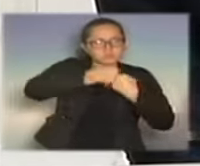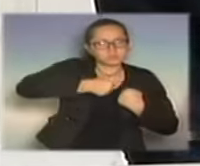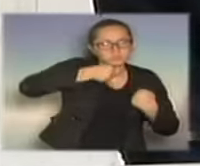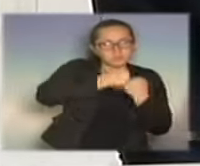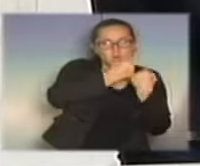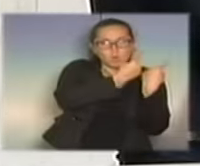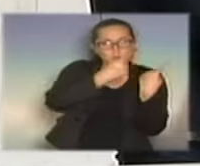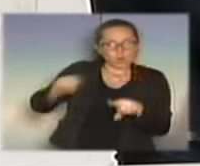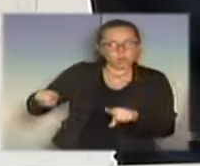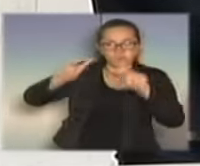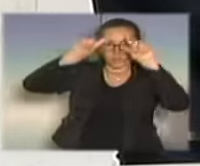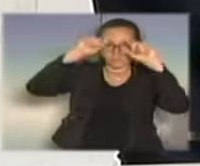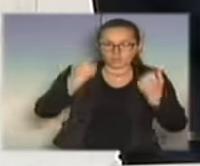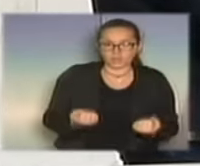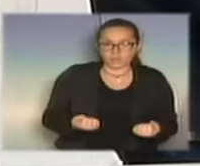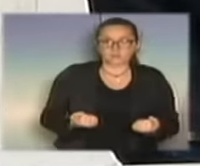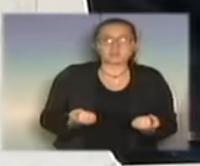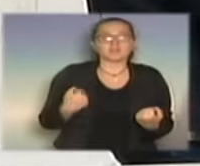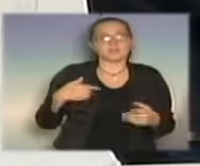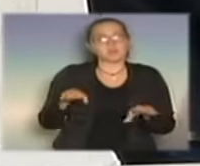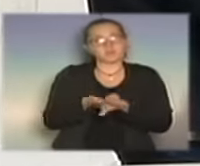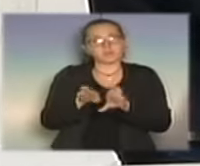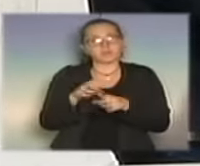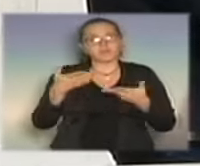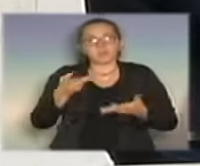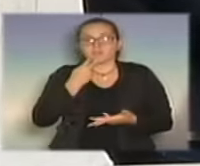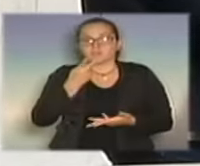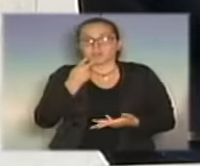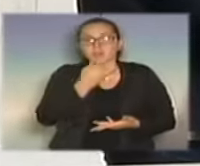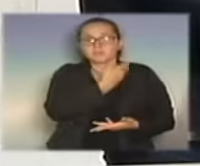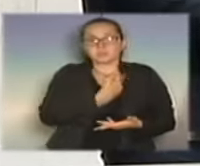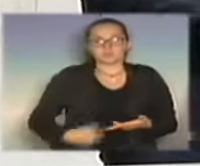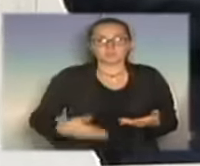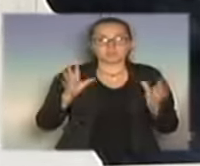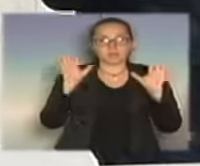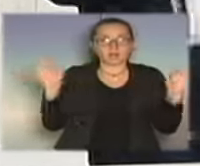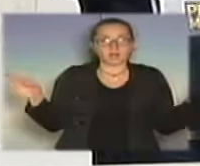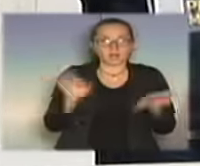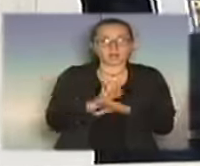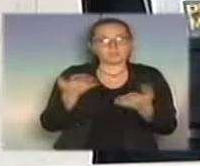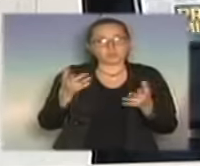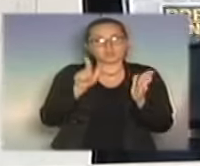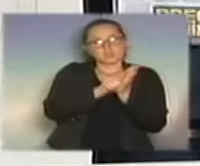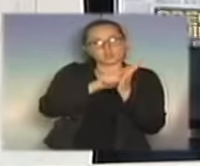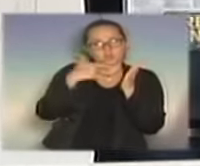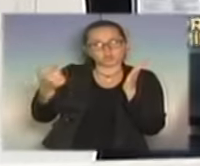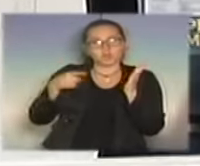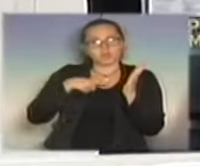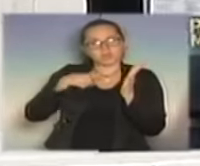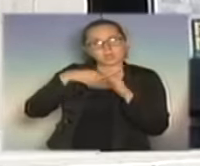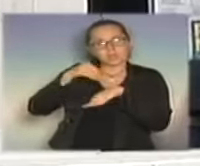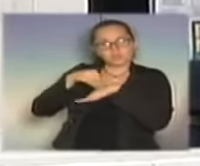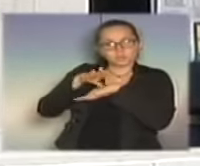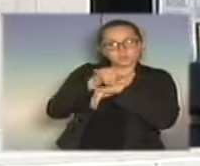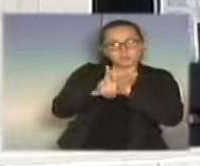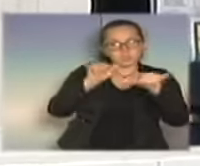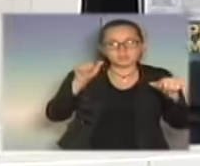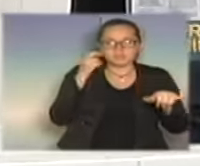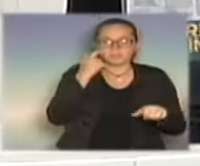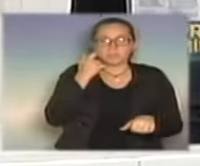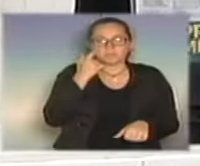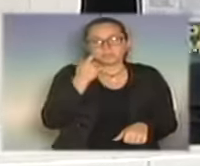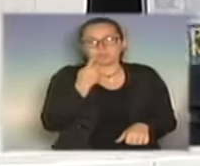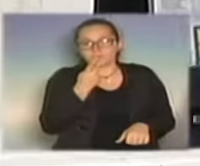violência. E eu também queria aqui, senhora presidente, para encerrar meu tempo, hoje no jornal nós temos aqui uma notícia dizendo que,